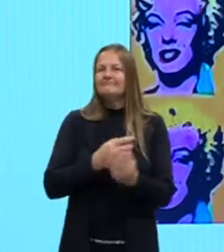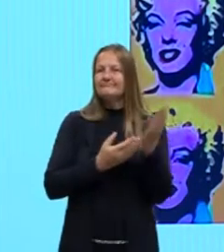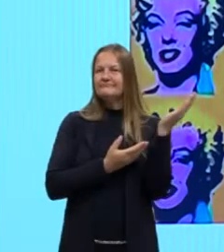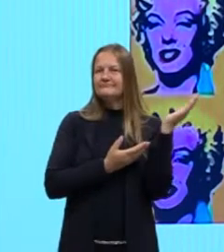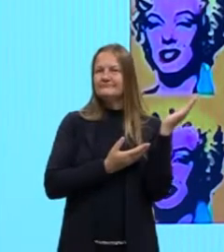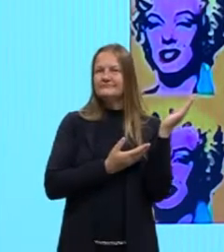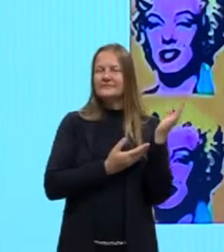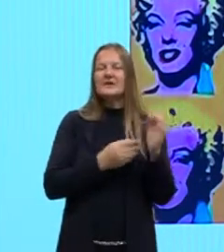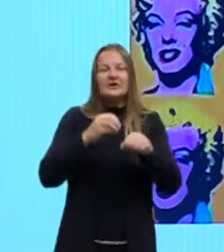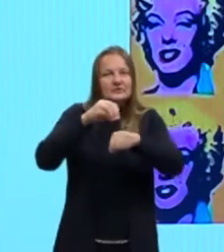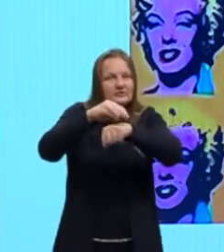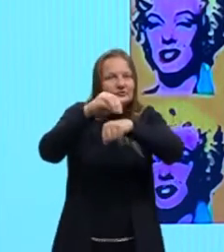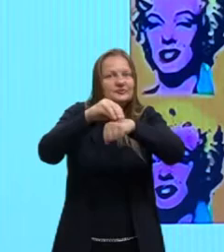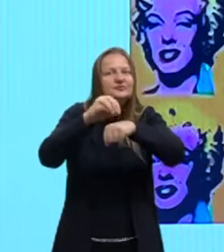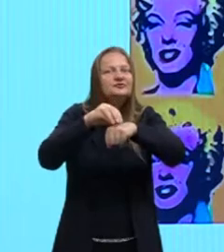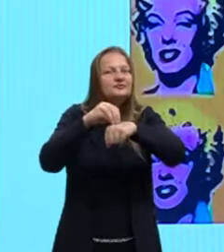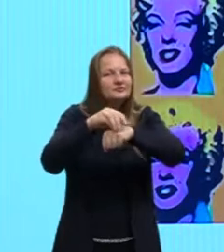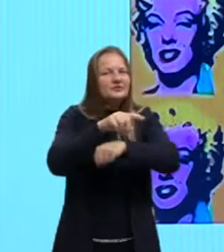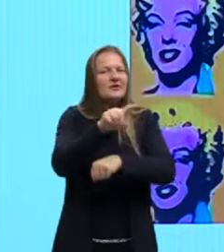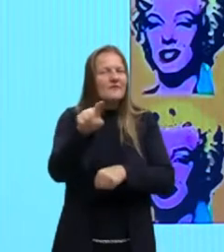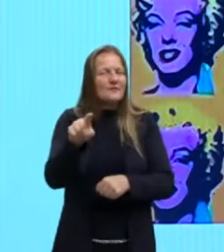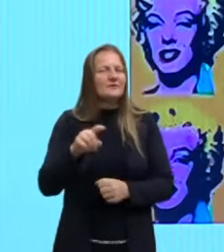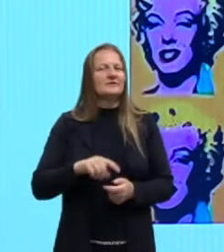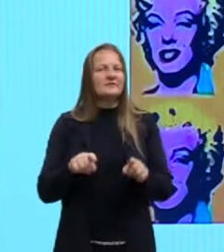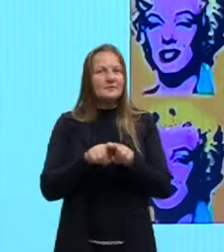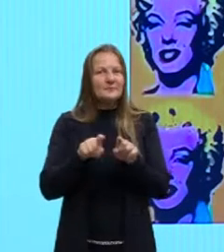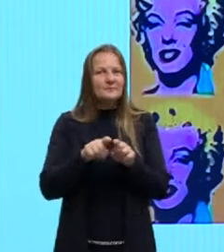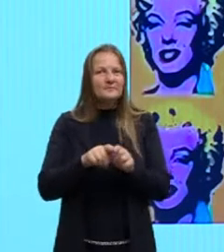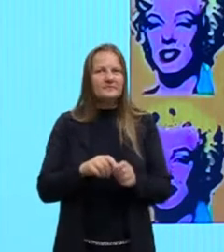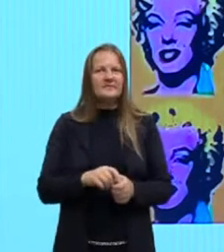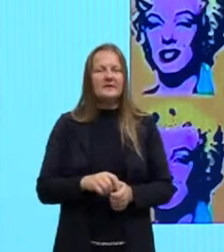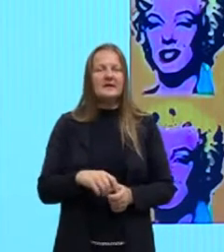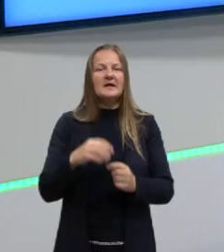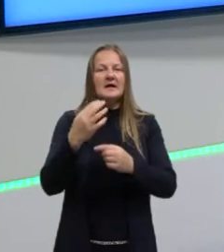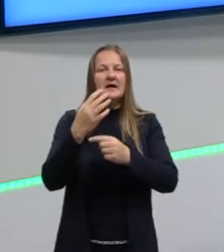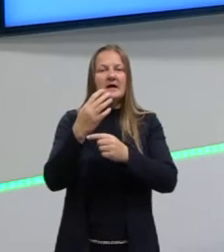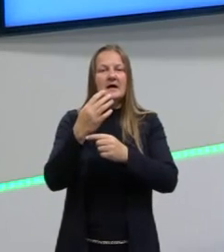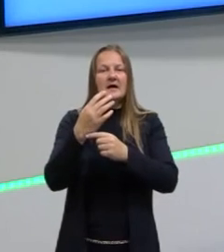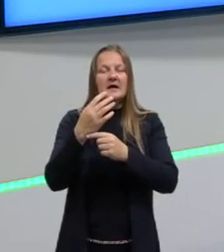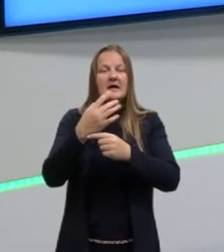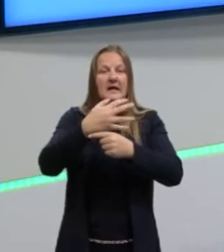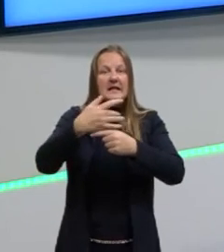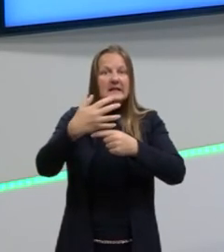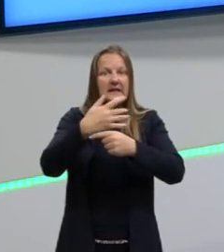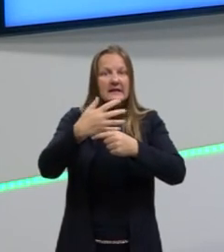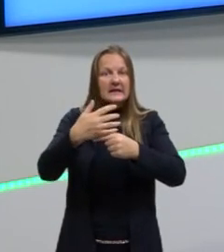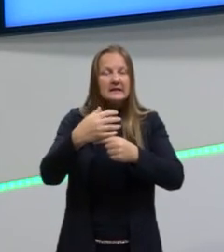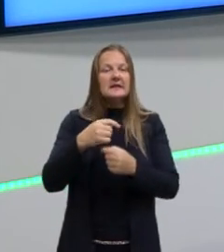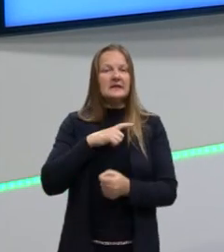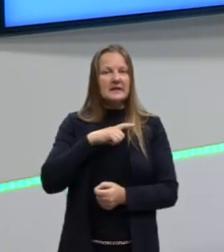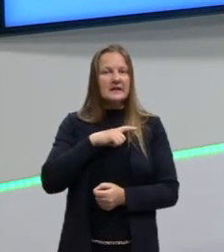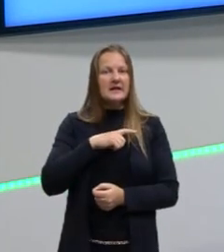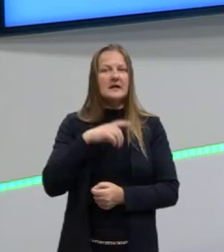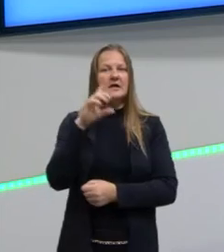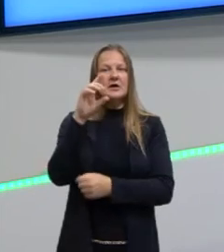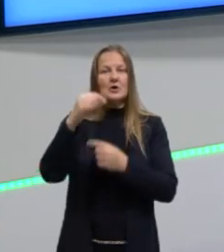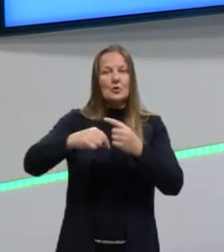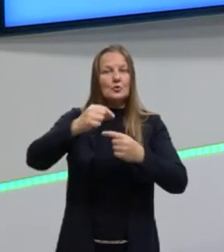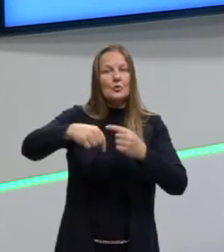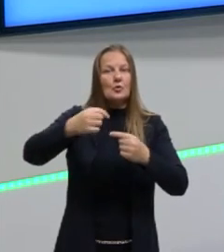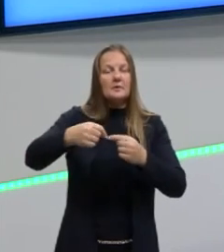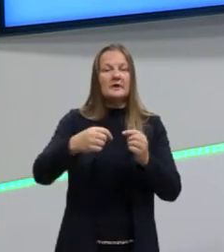vocês, já vou deixando a dica aqui para vocês, na Netflix nós temos o documentário sobre o Andy